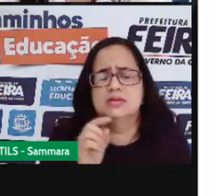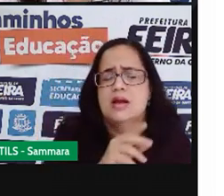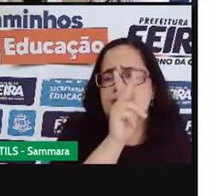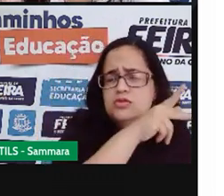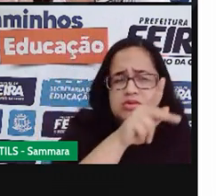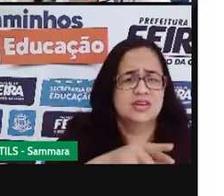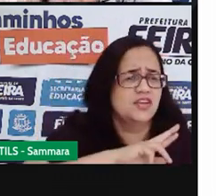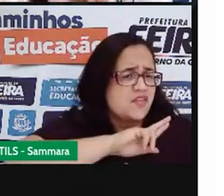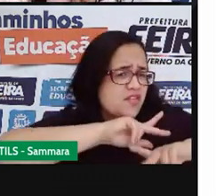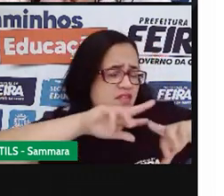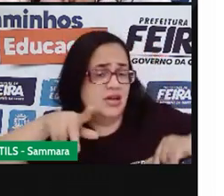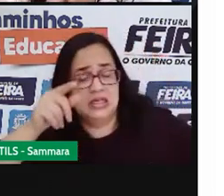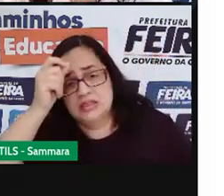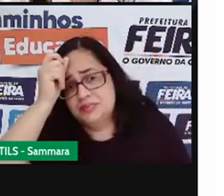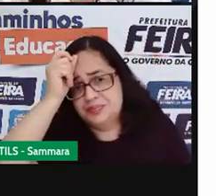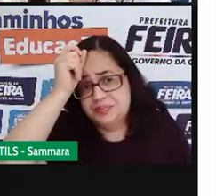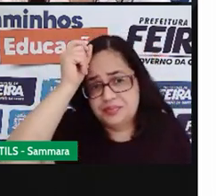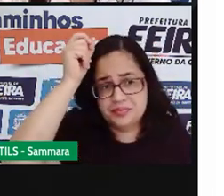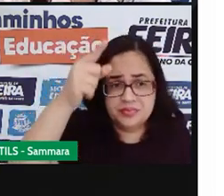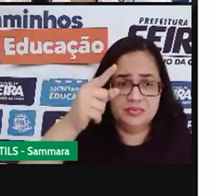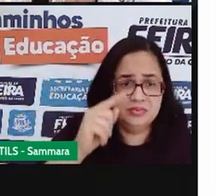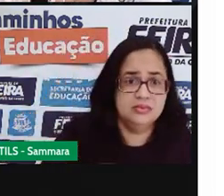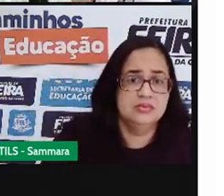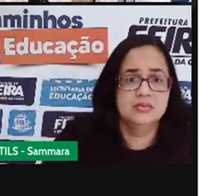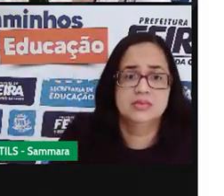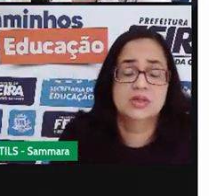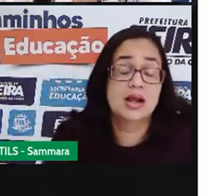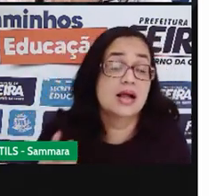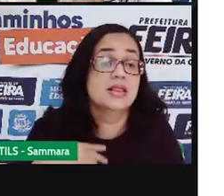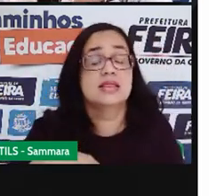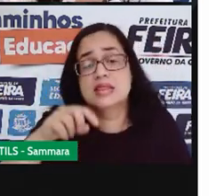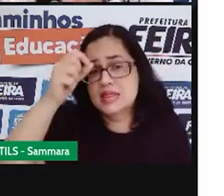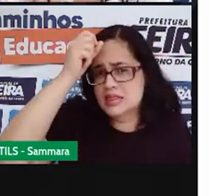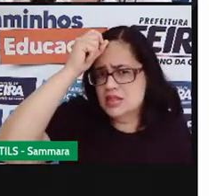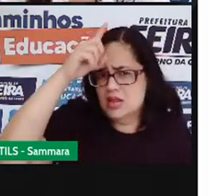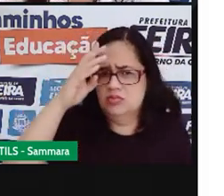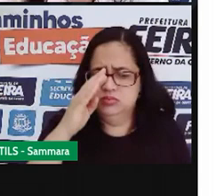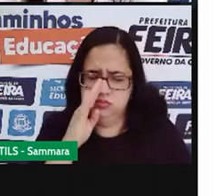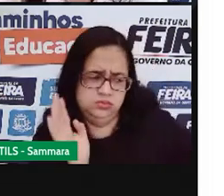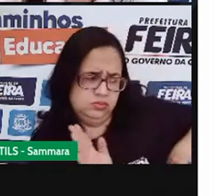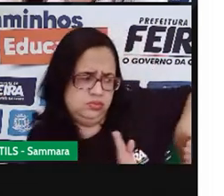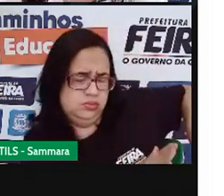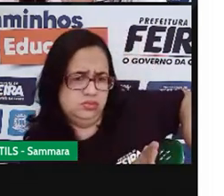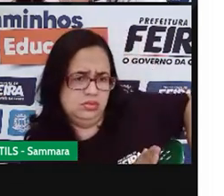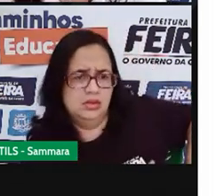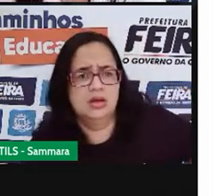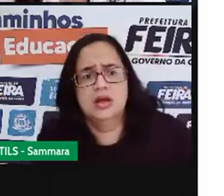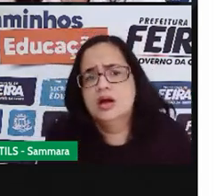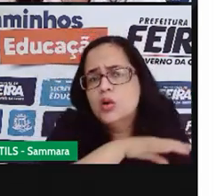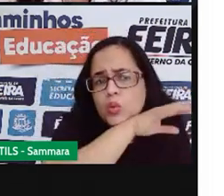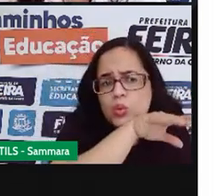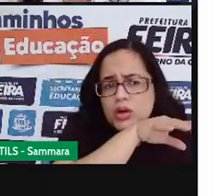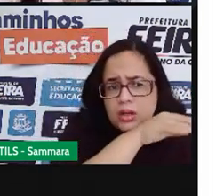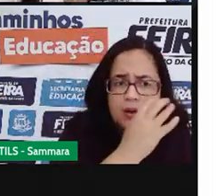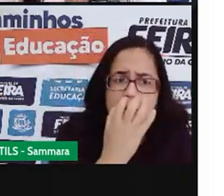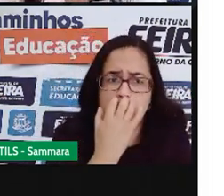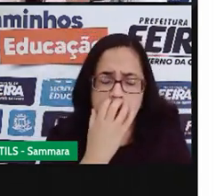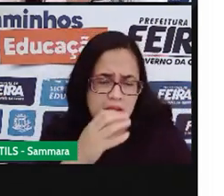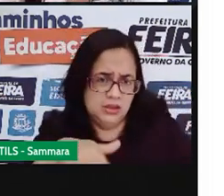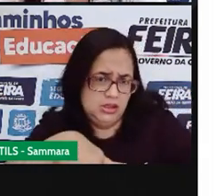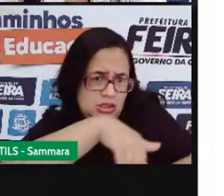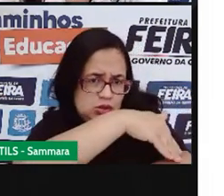ideias. Então eu trouxe essa ideia para a gente. A ideia é não abandonar animais domésticos nas ruas da cidade.